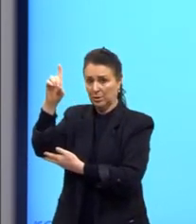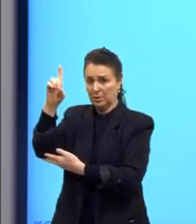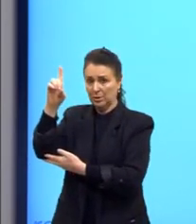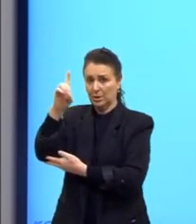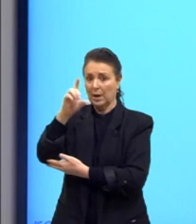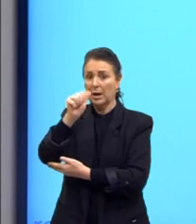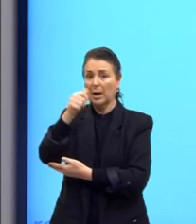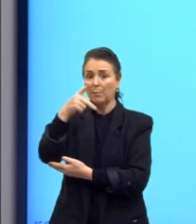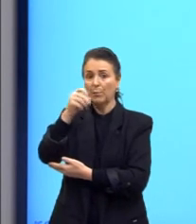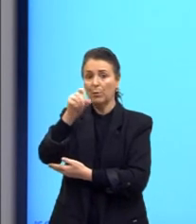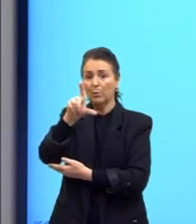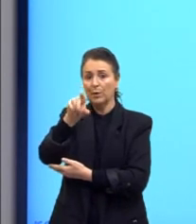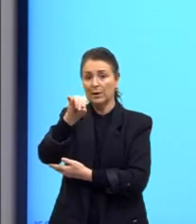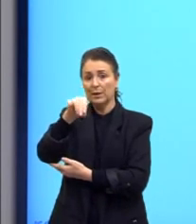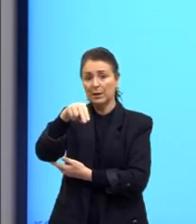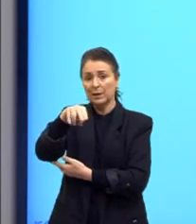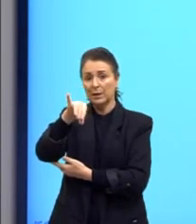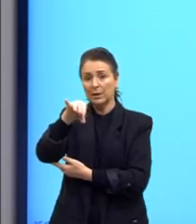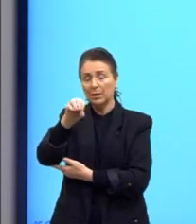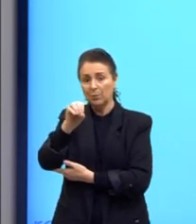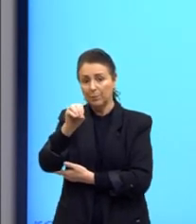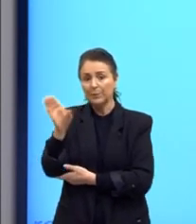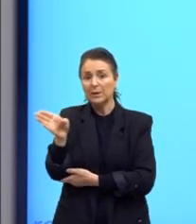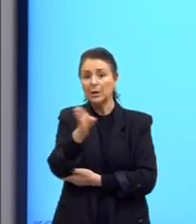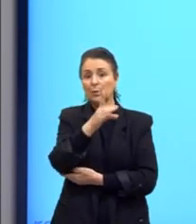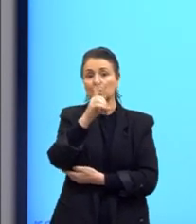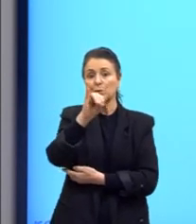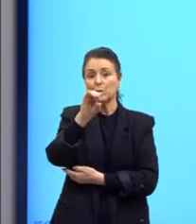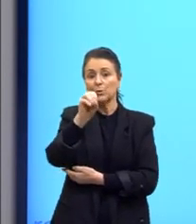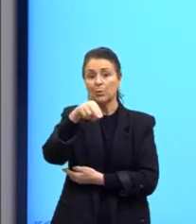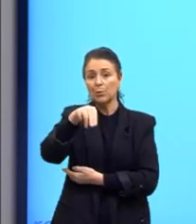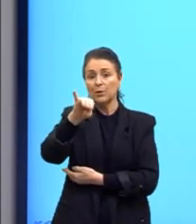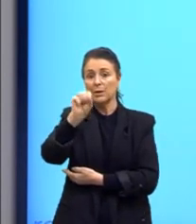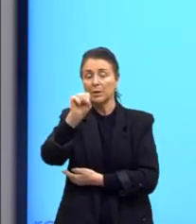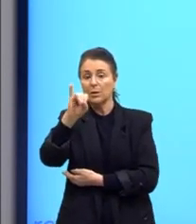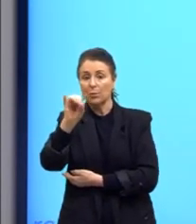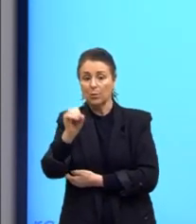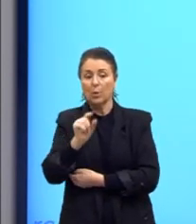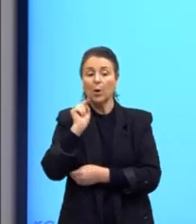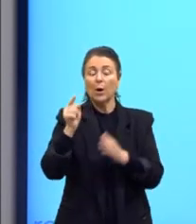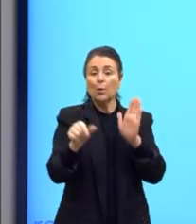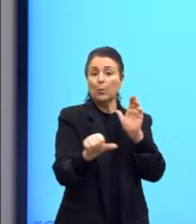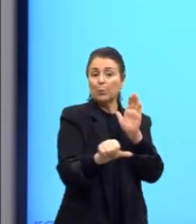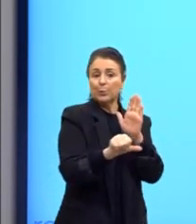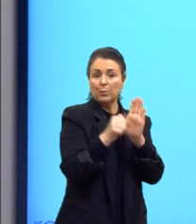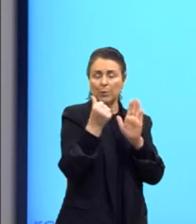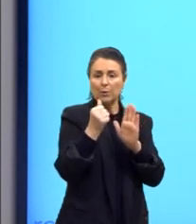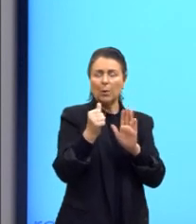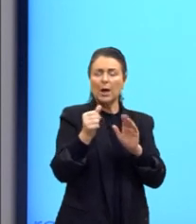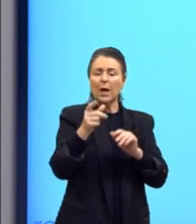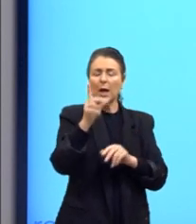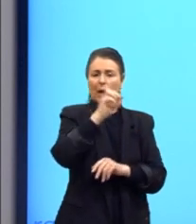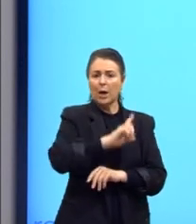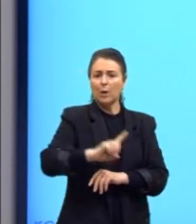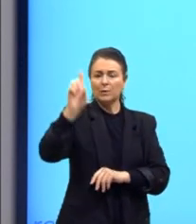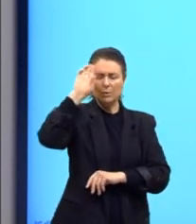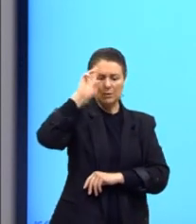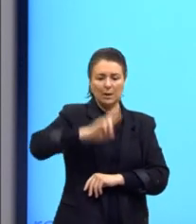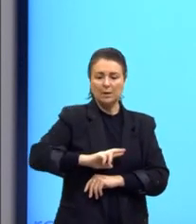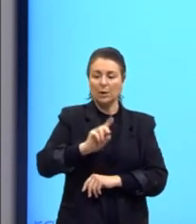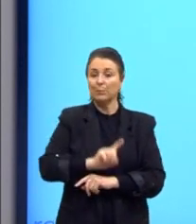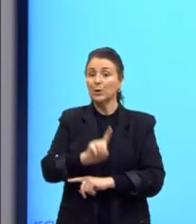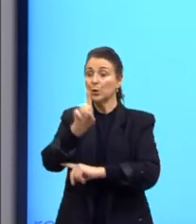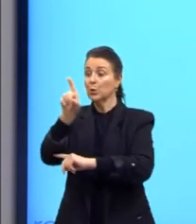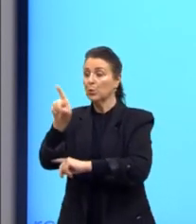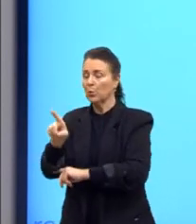Dionísio. O Apolíneo é o deus da razão, o deus dos valores, o deus conservador. E o Dionísio, o deus do